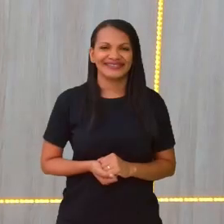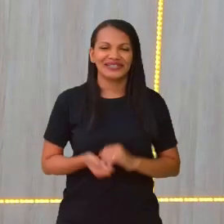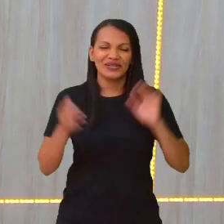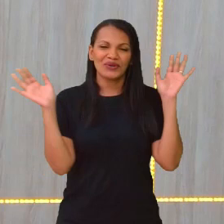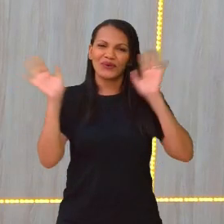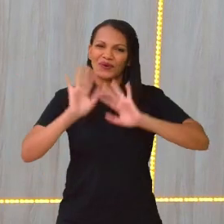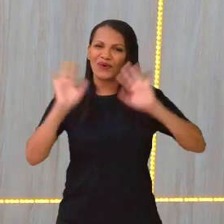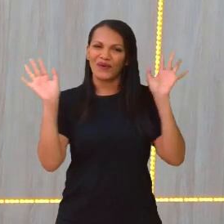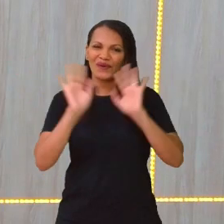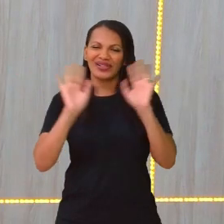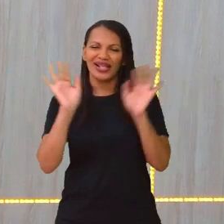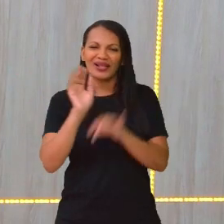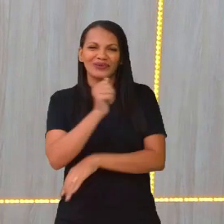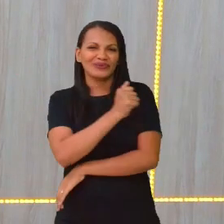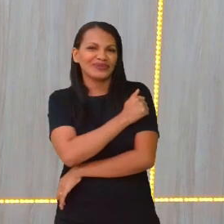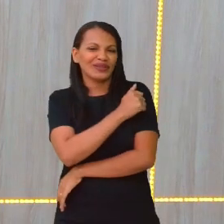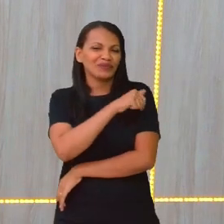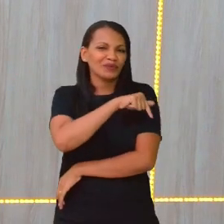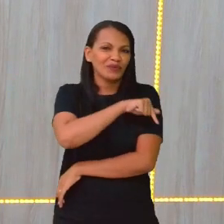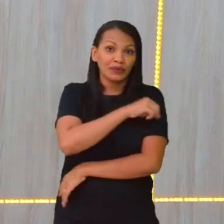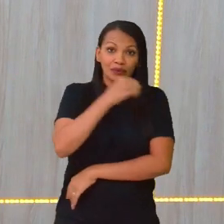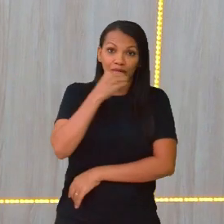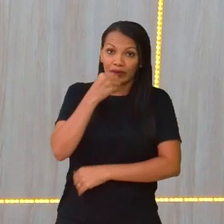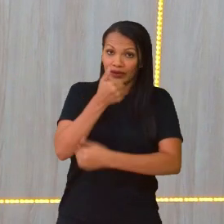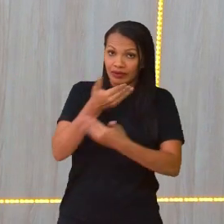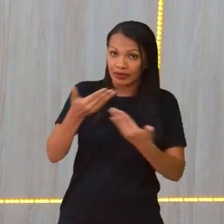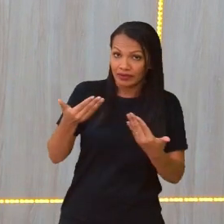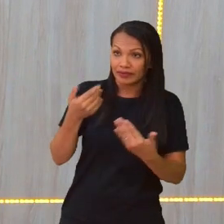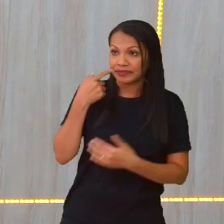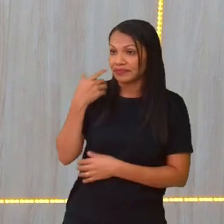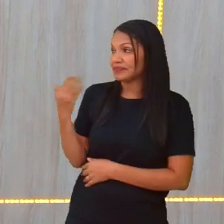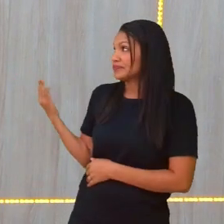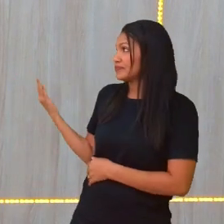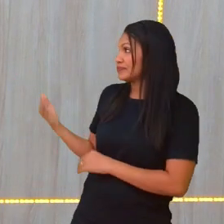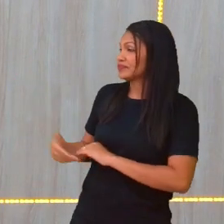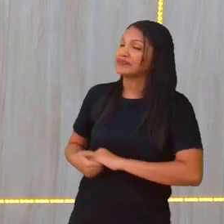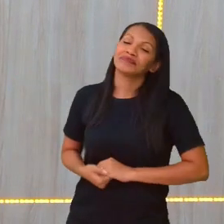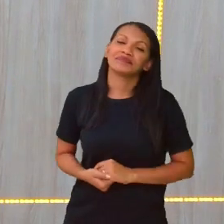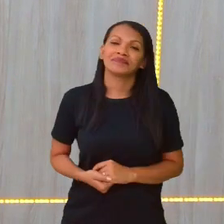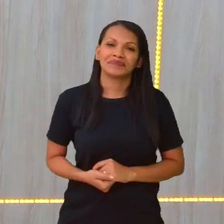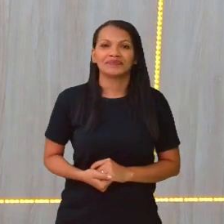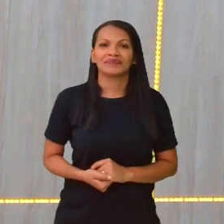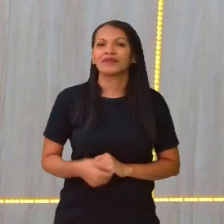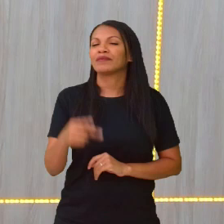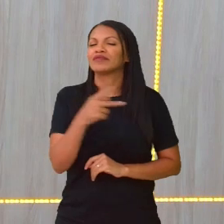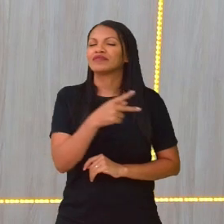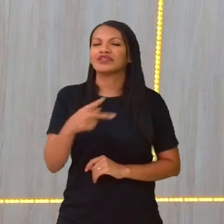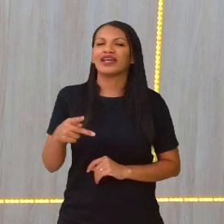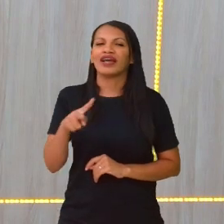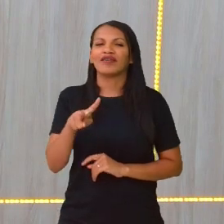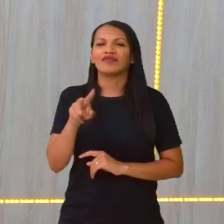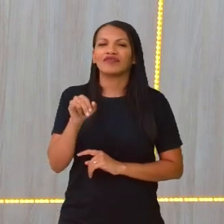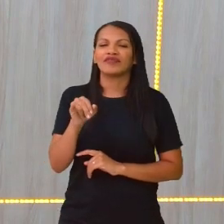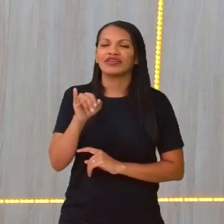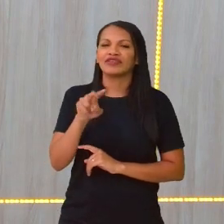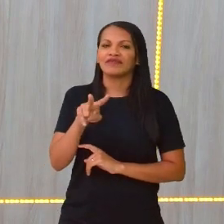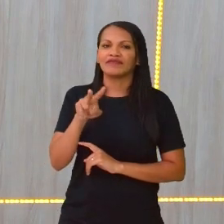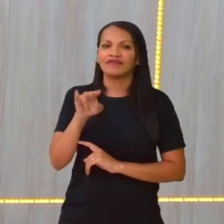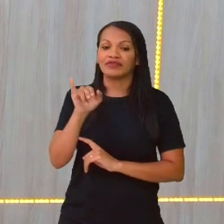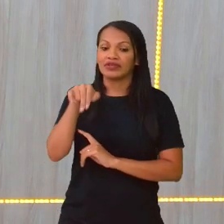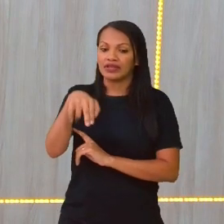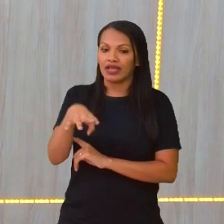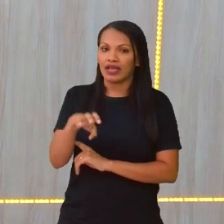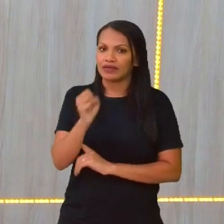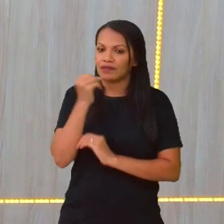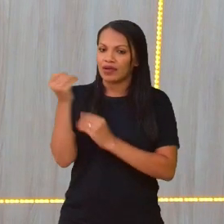Olá, sétimo ano, tudo bem com vocês? Eu sou Viviane Santos e esse é o meu sinal. Sejam todos bem-vindos à aula de